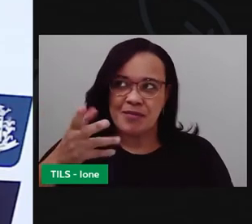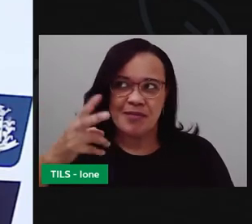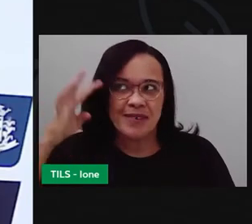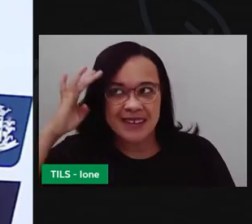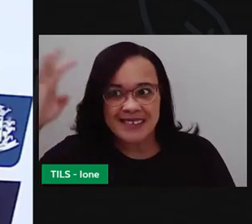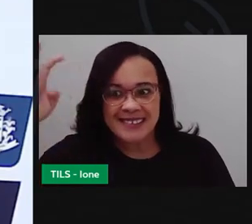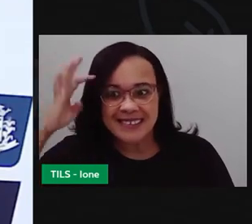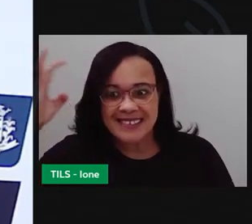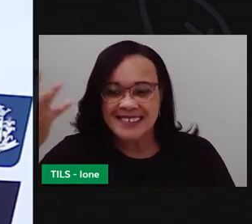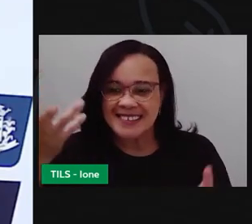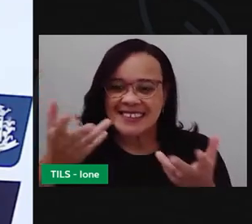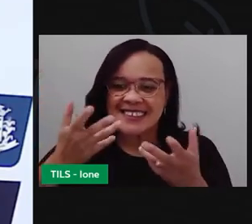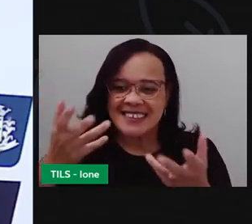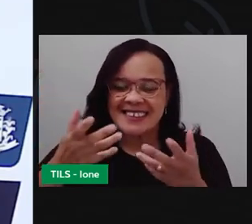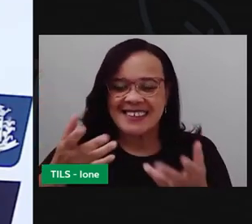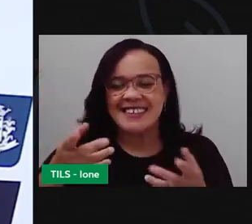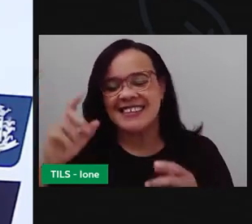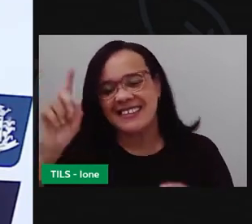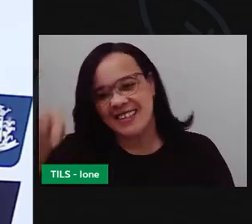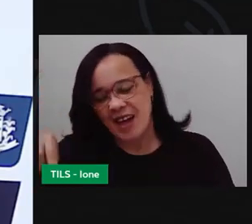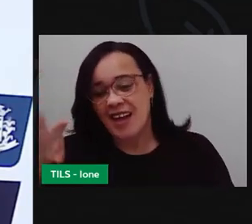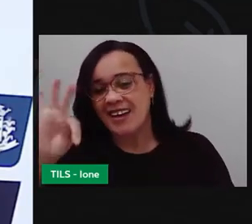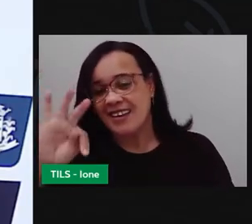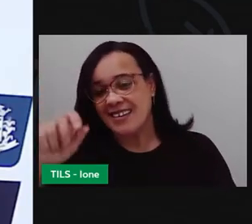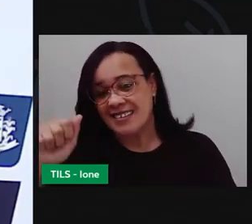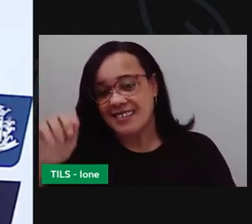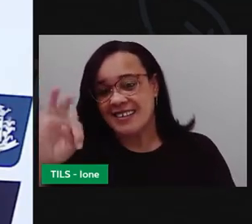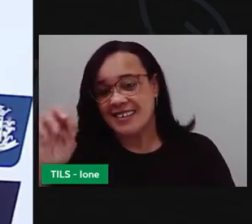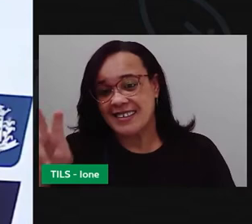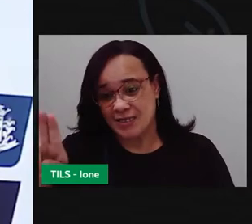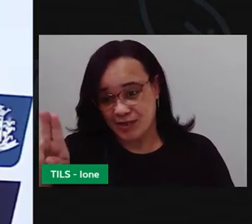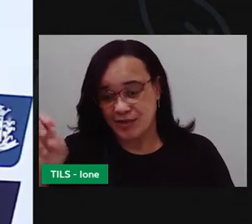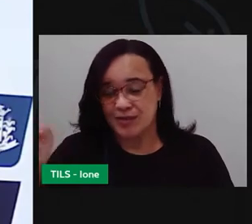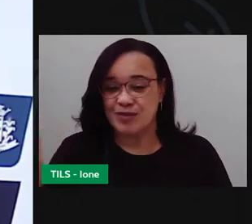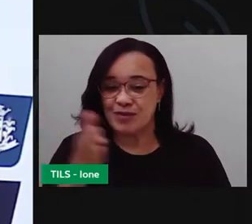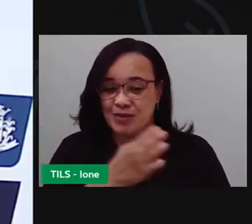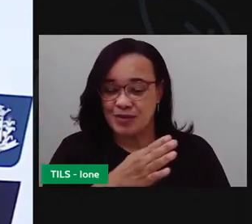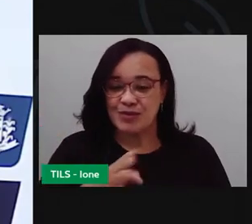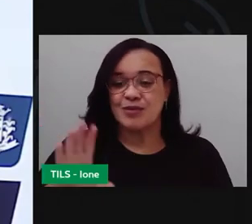comigo que eu já vou contar essa história para vocês.